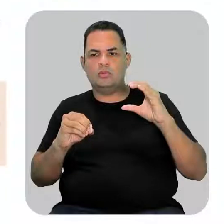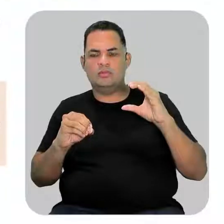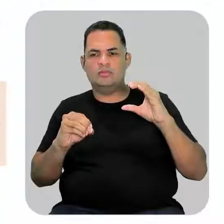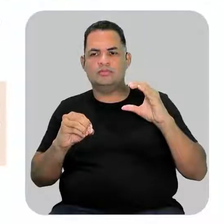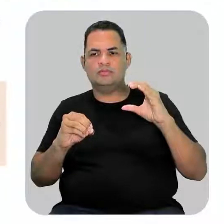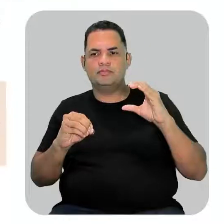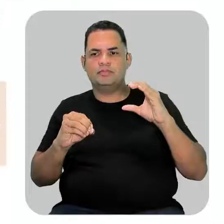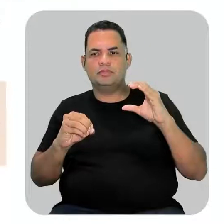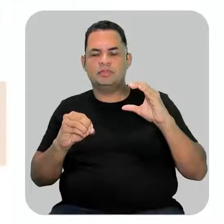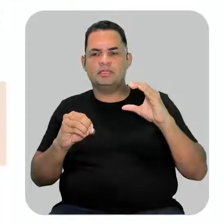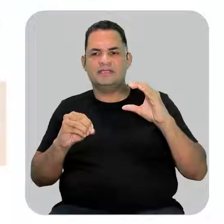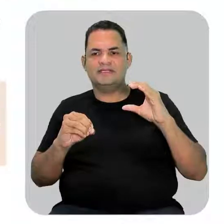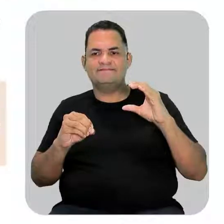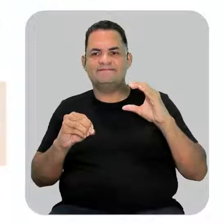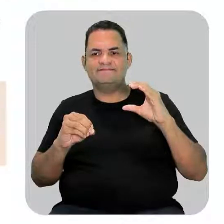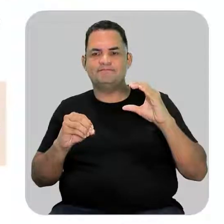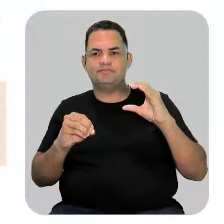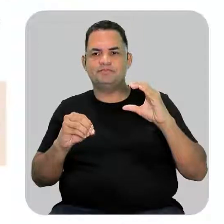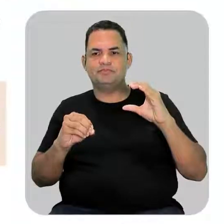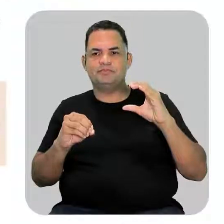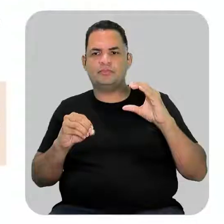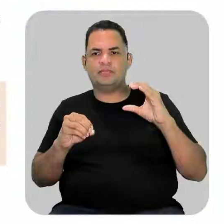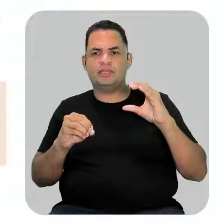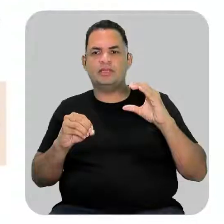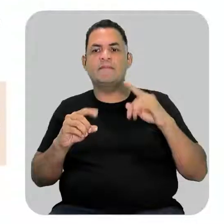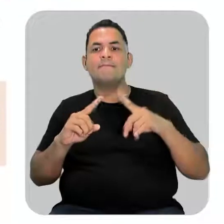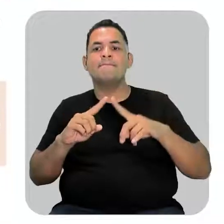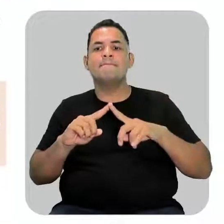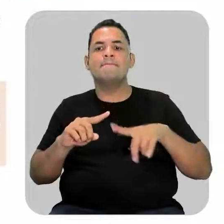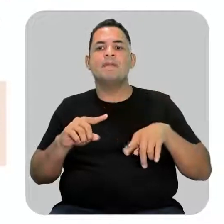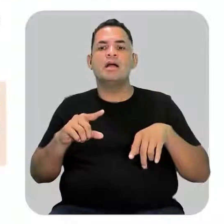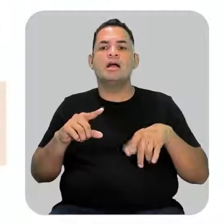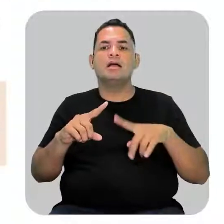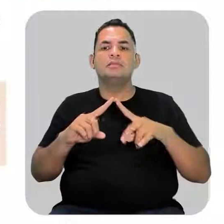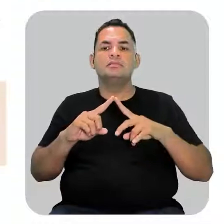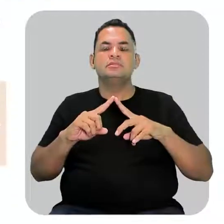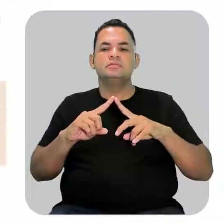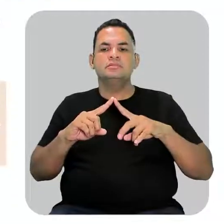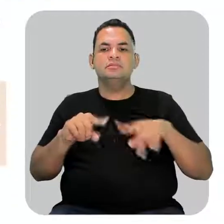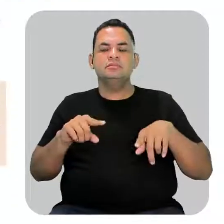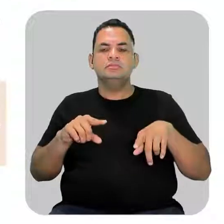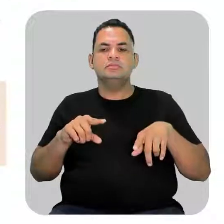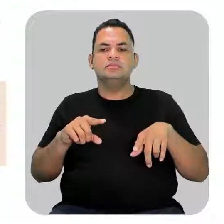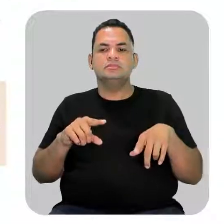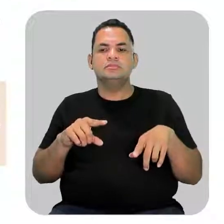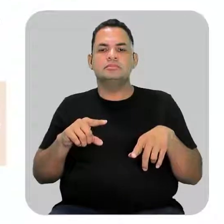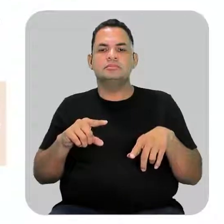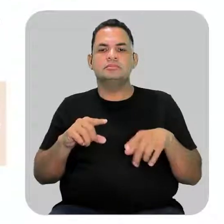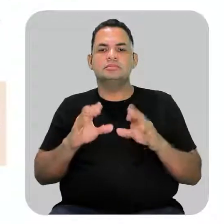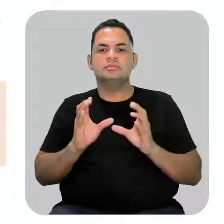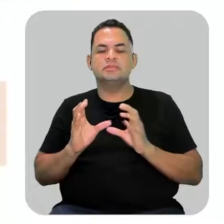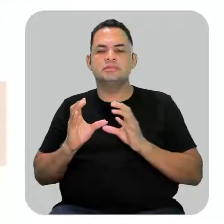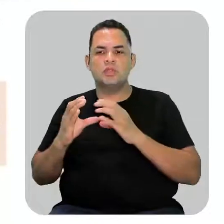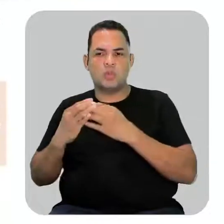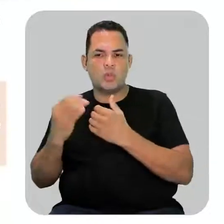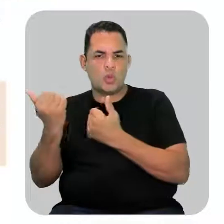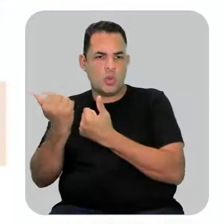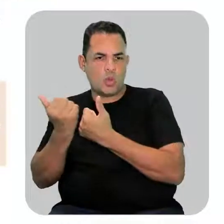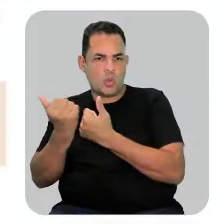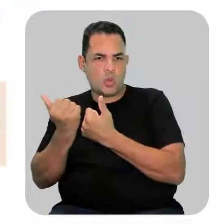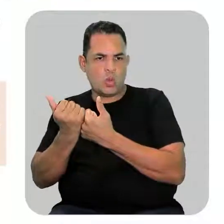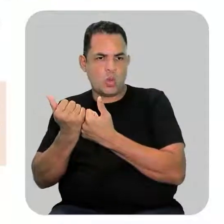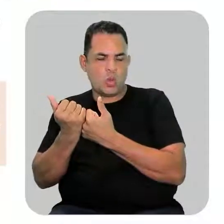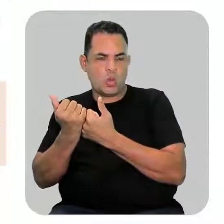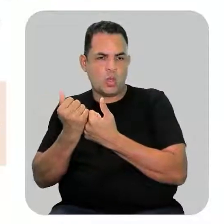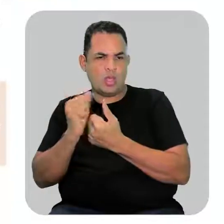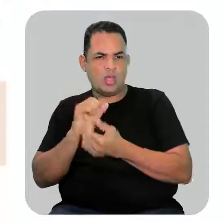O carbono com as suas quatro ligações feitas. Mas existe, vou fazer aqui no outro lado, um grupo substituinte que